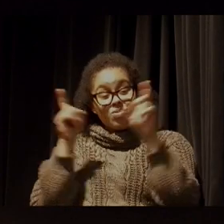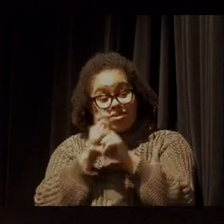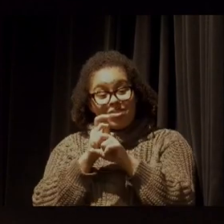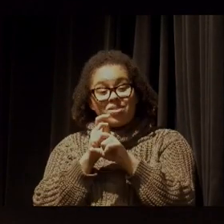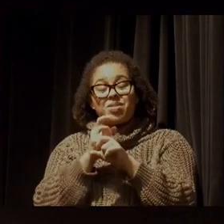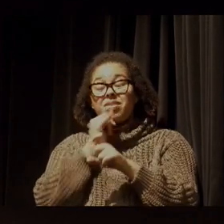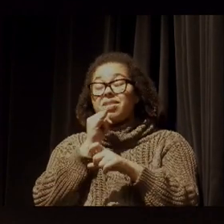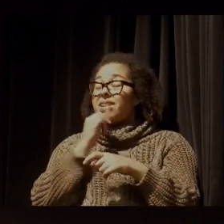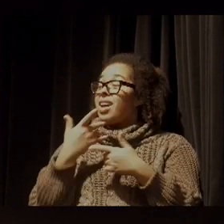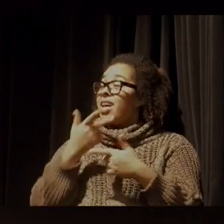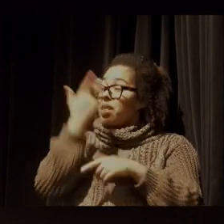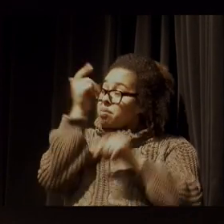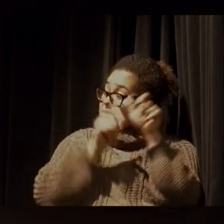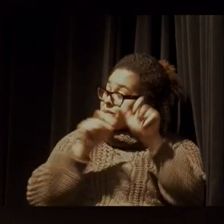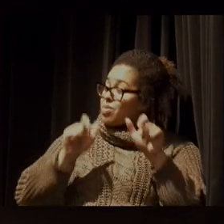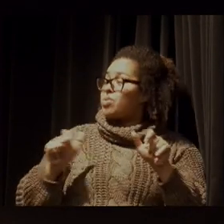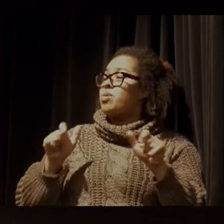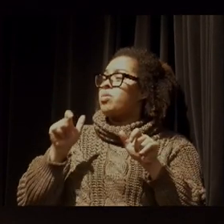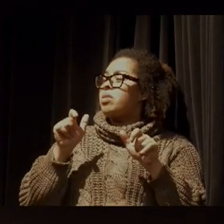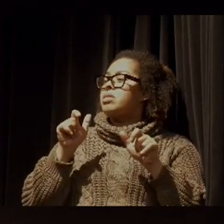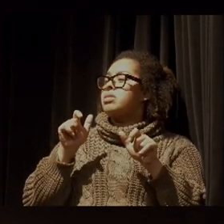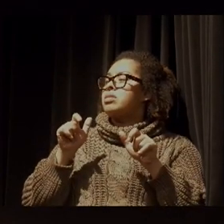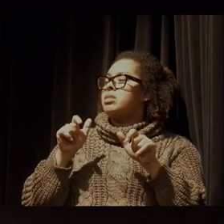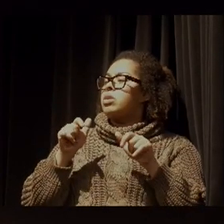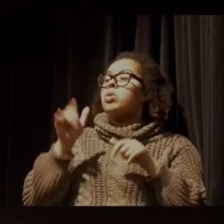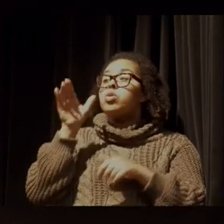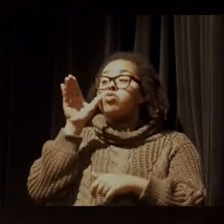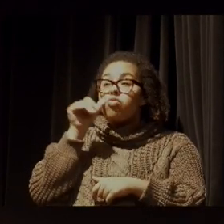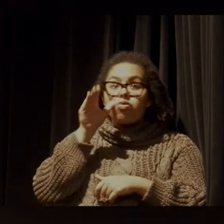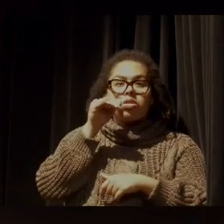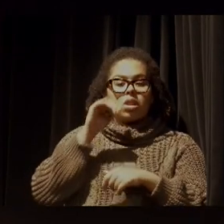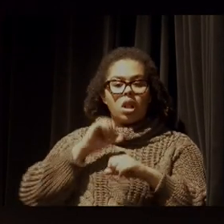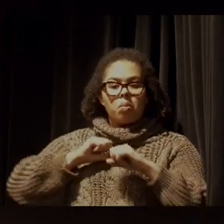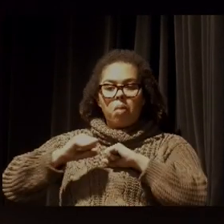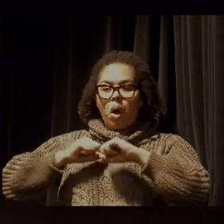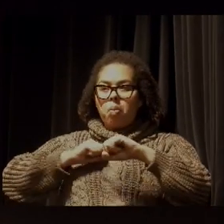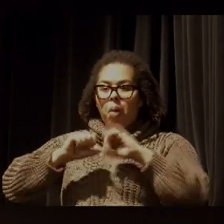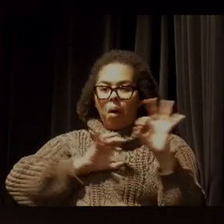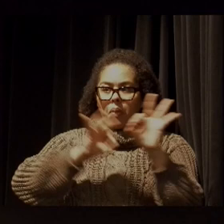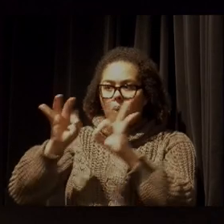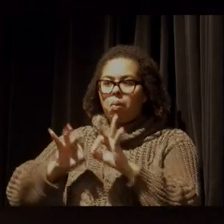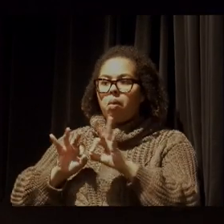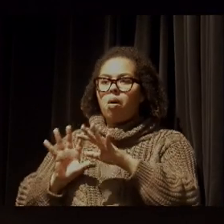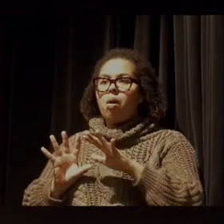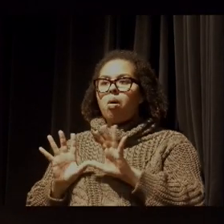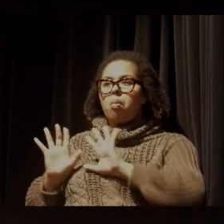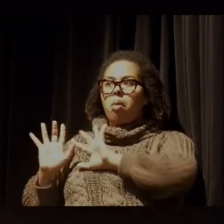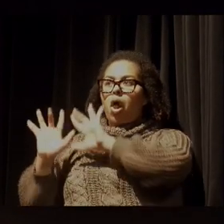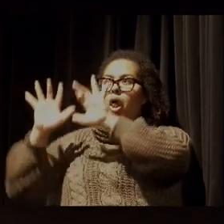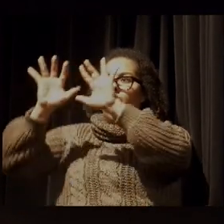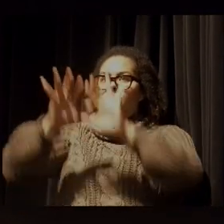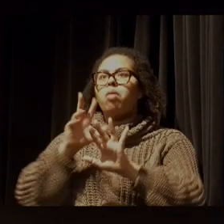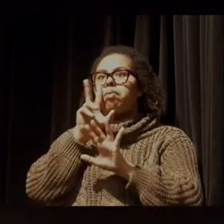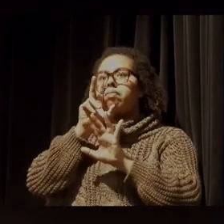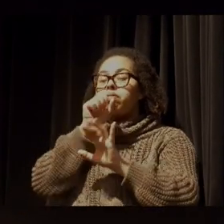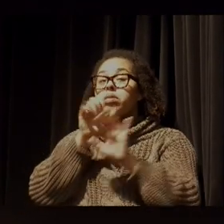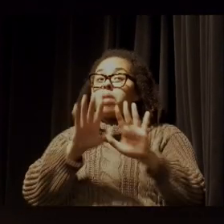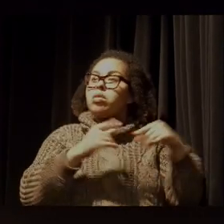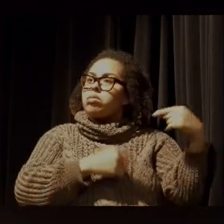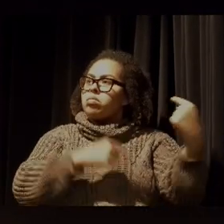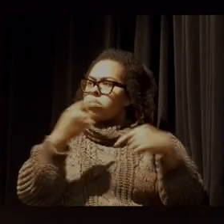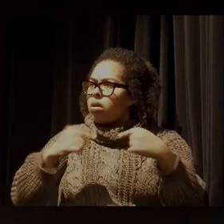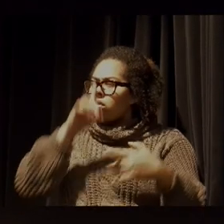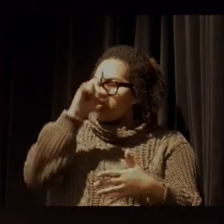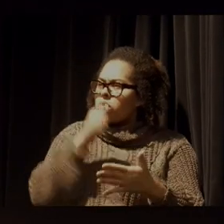Os trabalhadores, quando se organizam, eles têm um grande poder? Tem. Mas a gente sabe também, por exemplo, que quando a gente está discutindo grandes